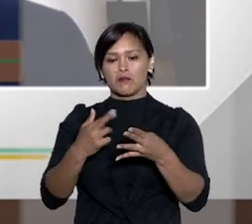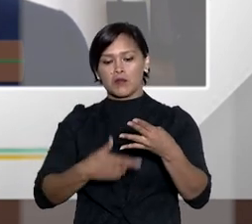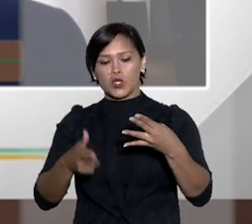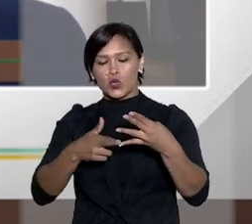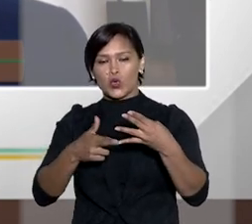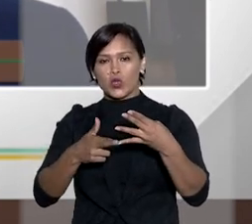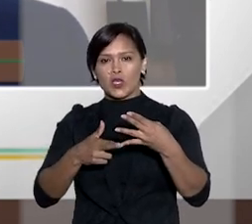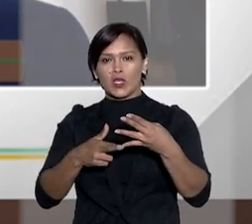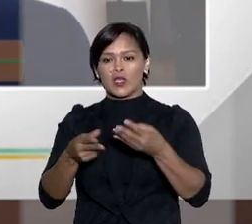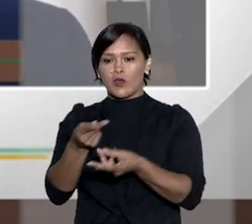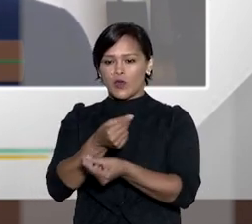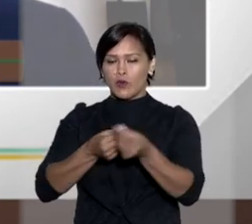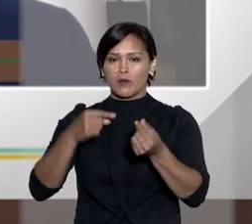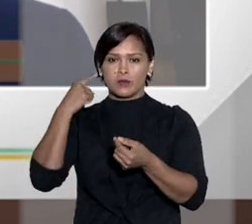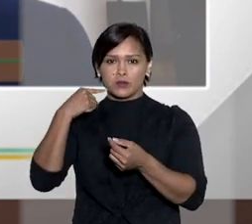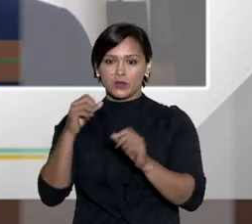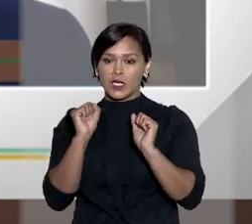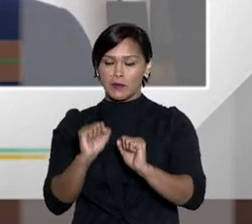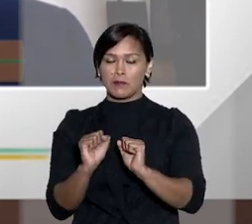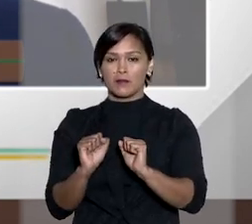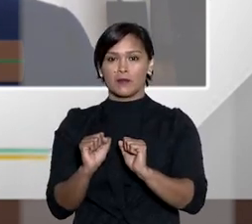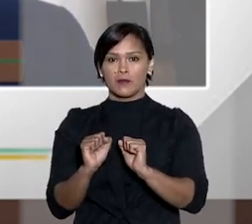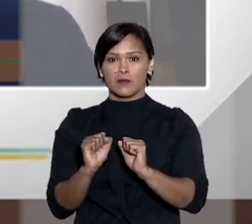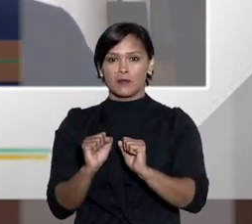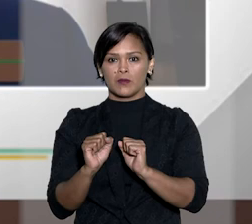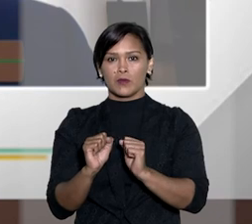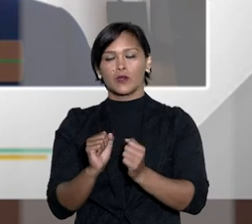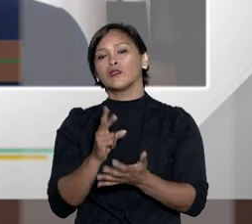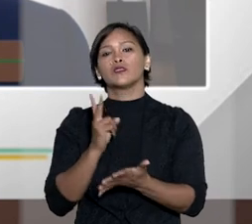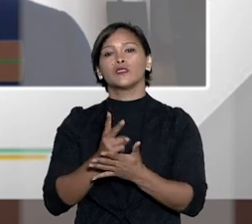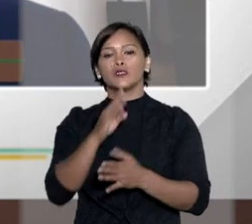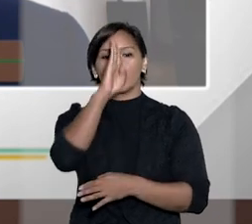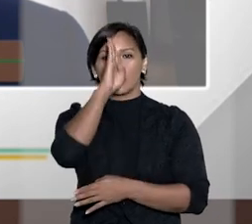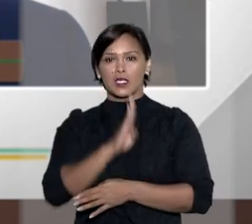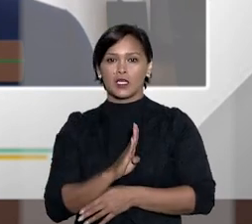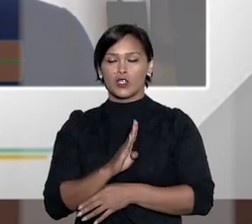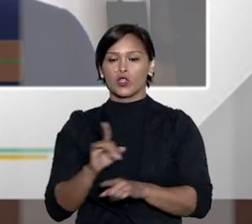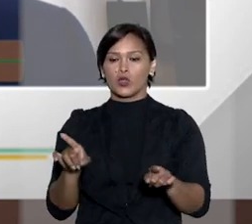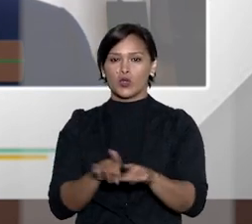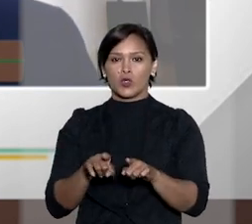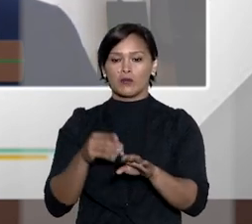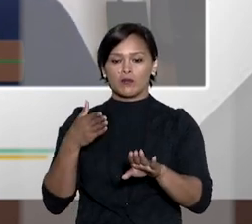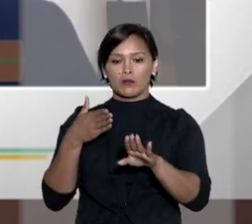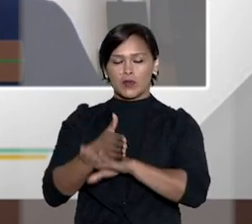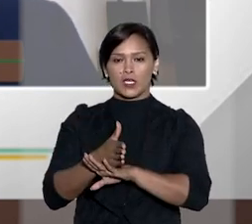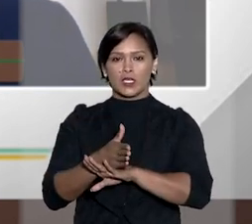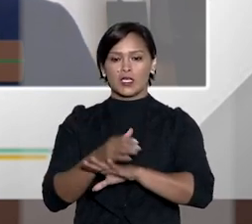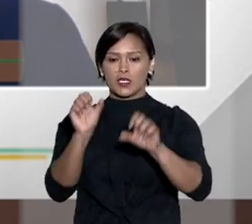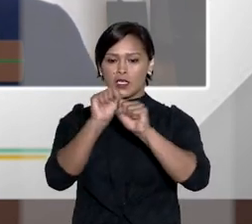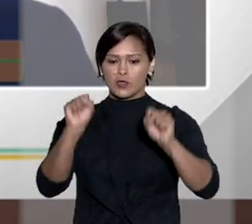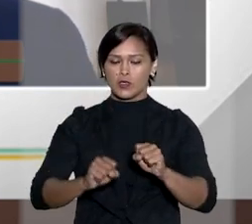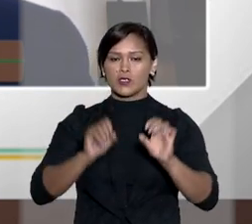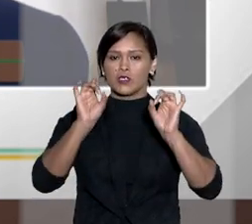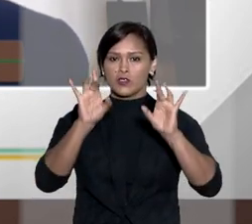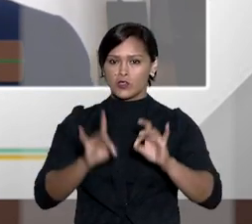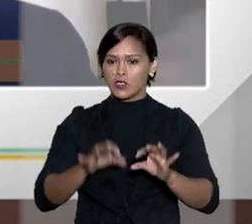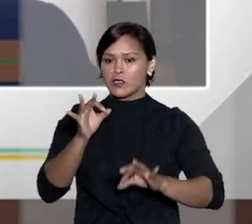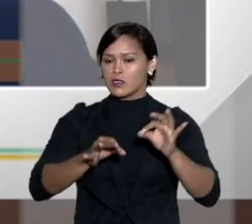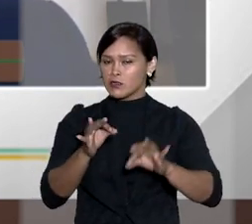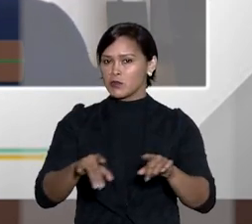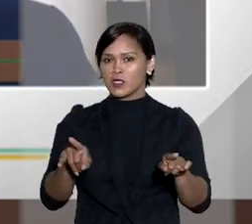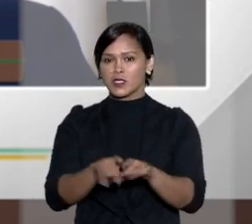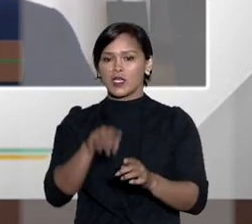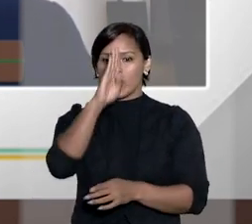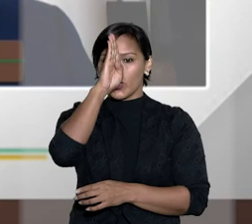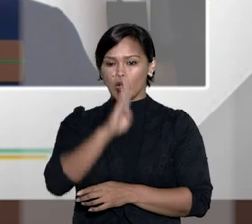de condenação em primeiro lugar de custos e de honorários e por ele ser gratuito a parte